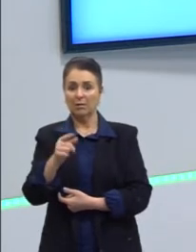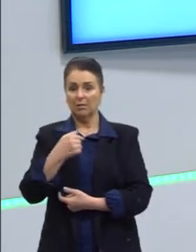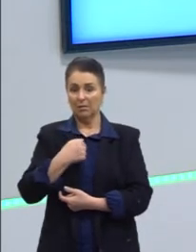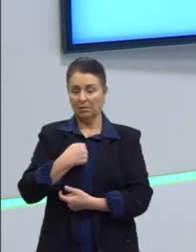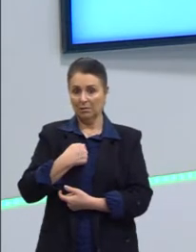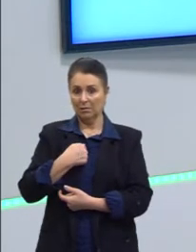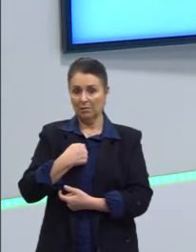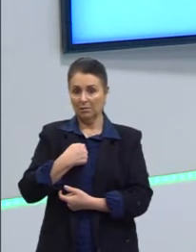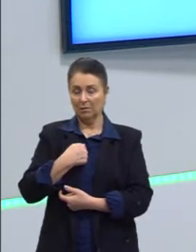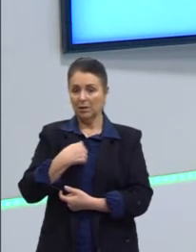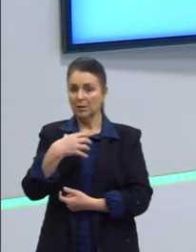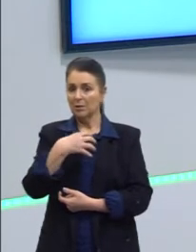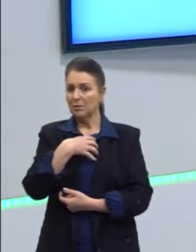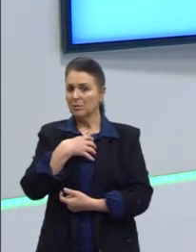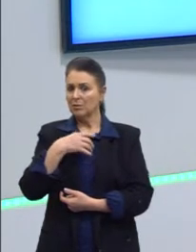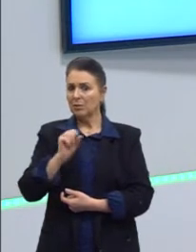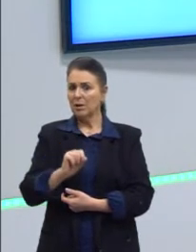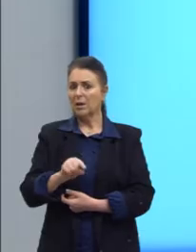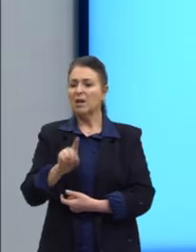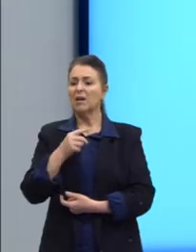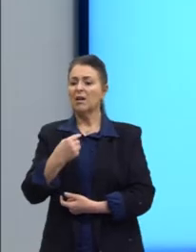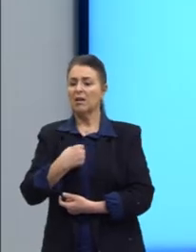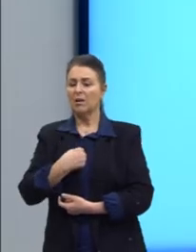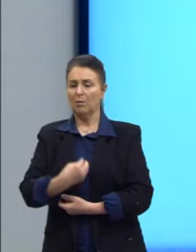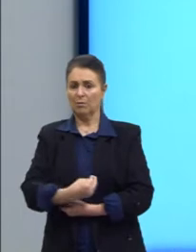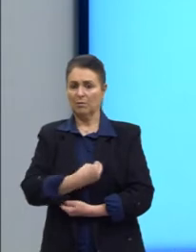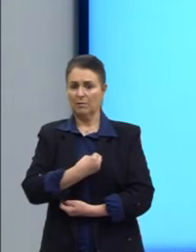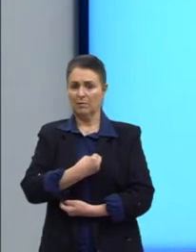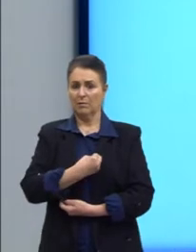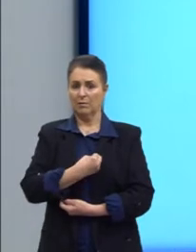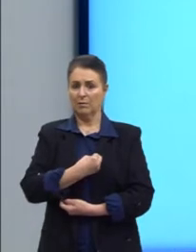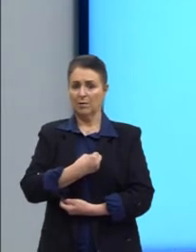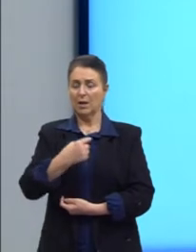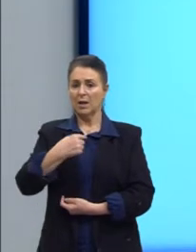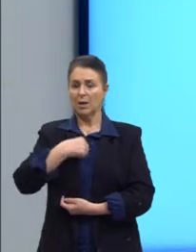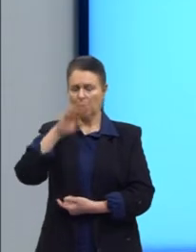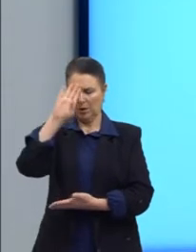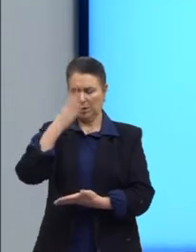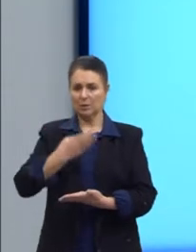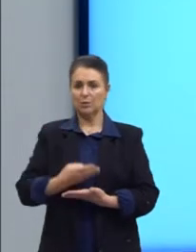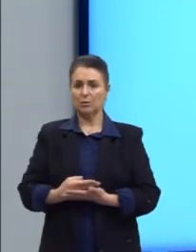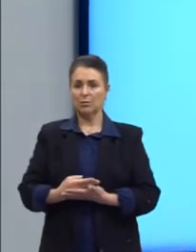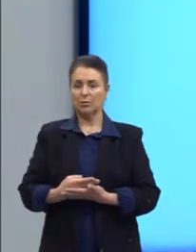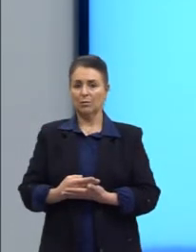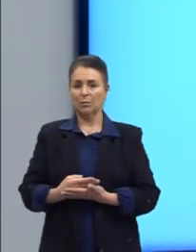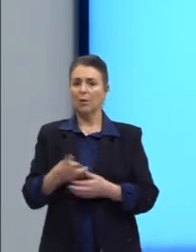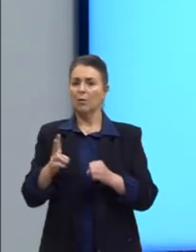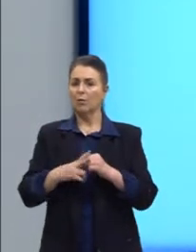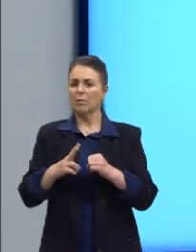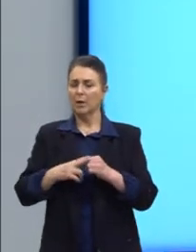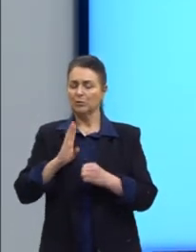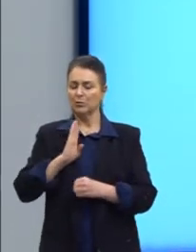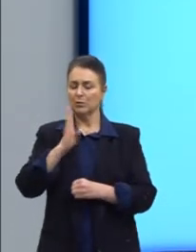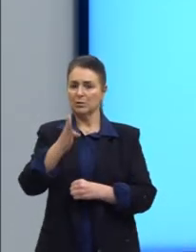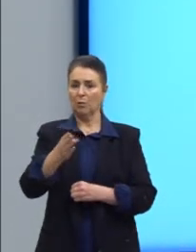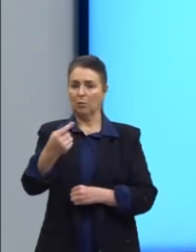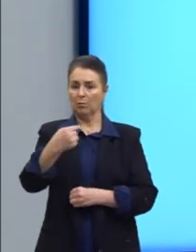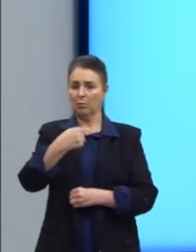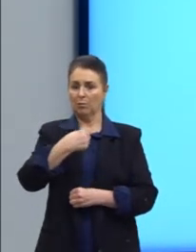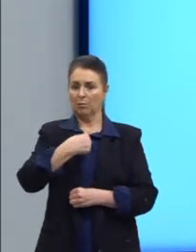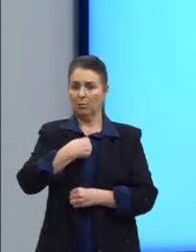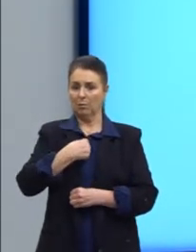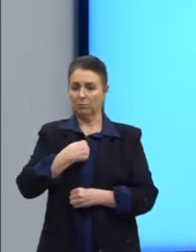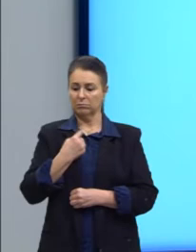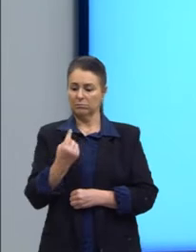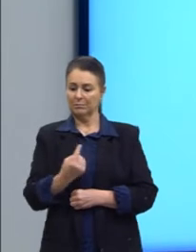E nesse sentido de que eu vivo, eu acredito, e os verbos todos direcionados para essa primeira pessoa, que é o eu, singular.